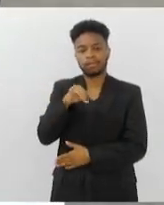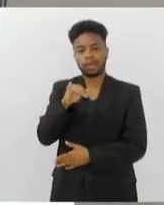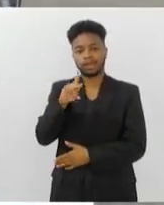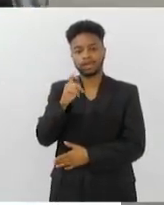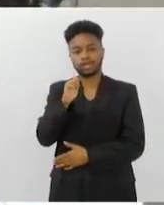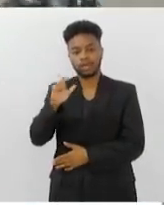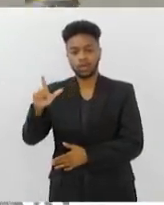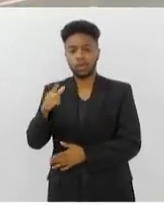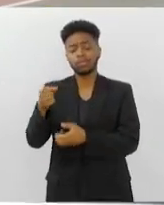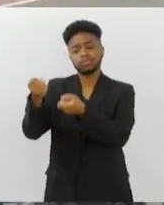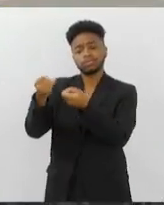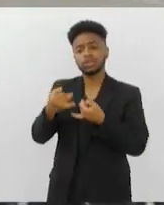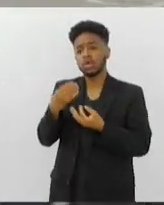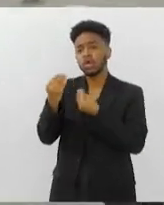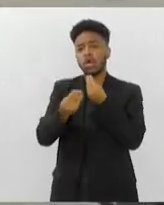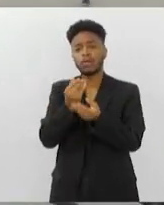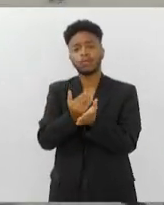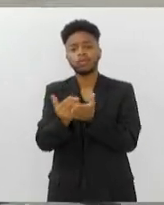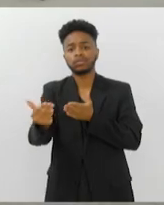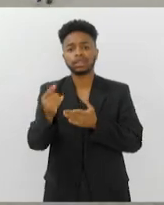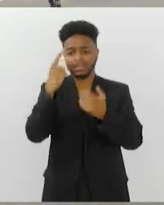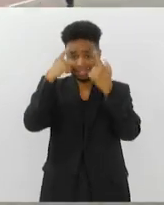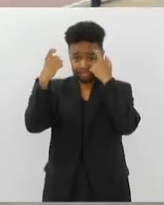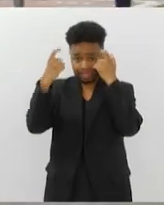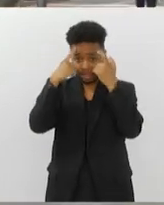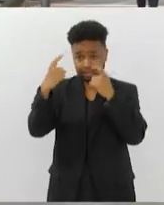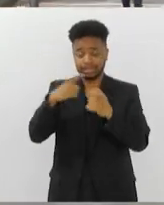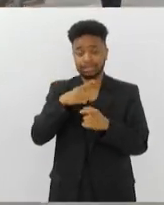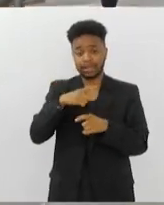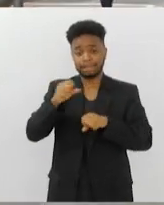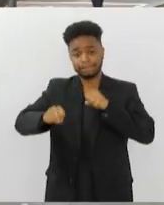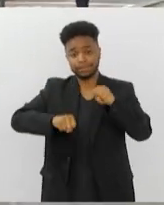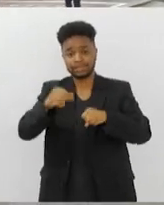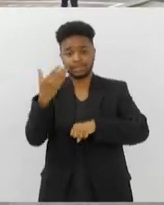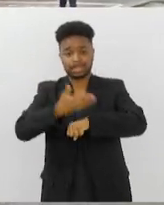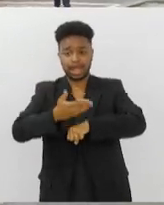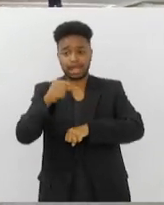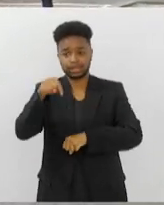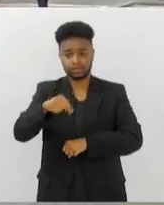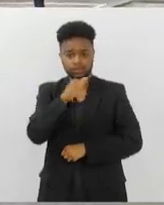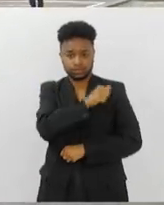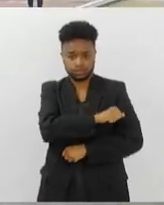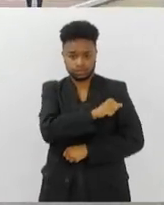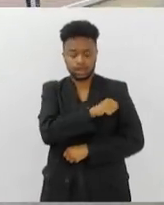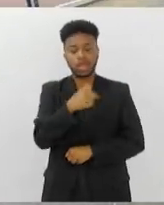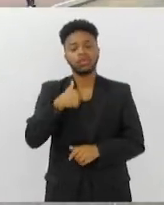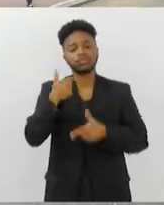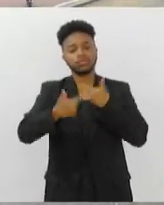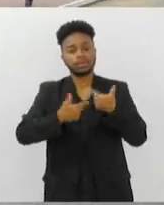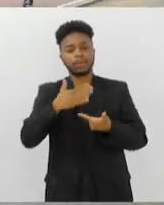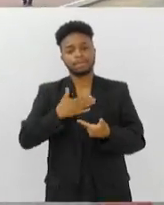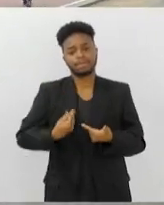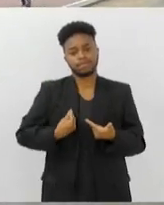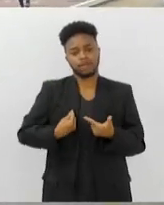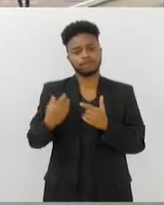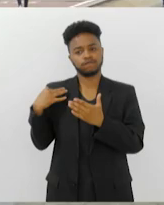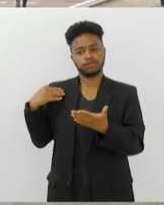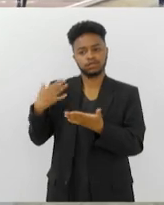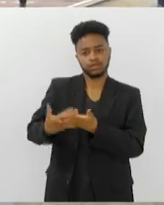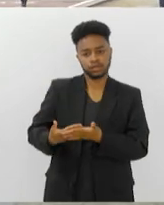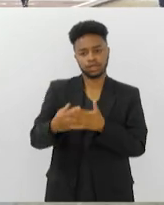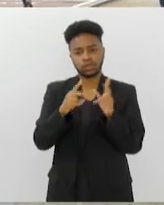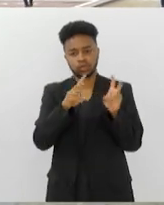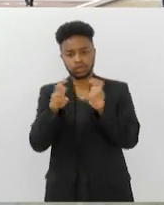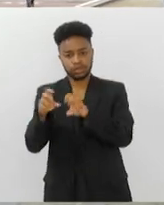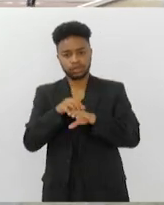Bom dia. Conta um pouquinho para a gente como surgiu essa iniciativa de trazer o Bicitaxi aqui para o Rio. Olha, eu trabalhei a minha vida toda com esse assunto de